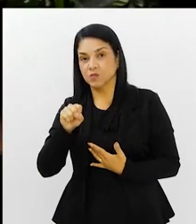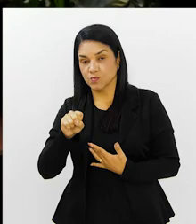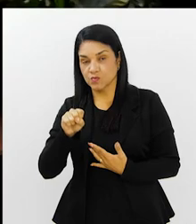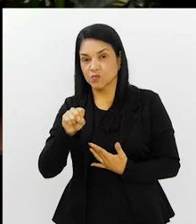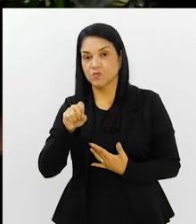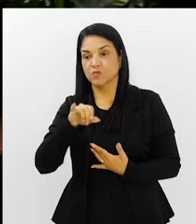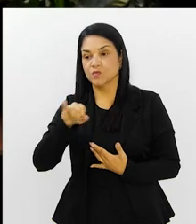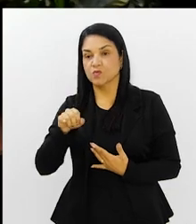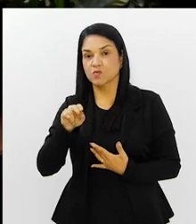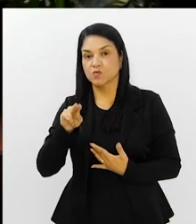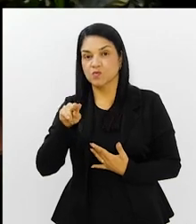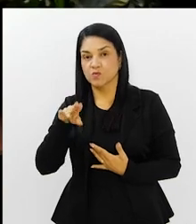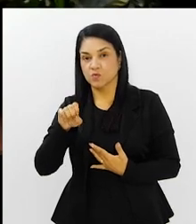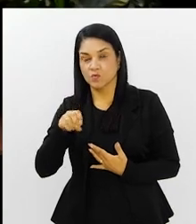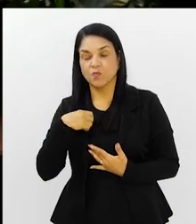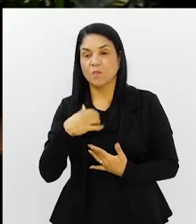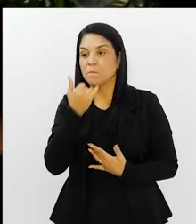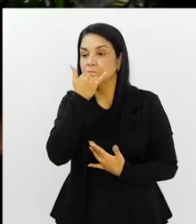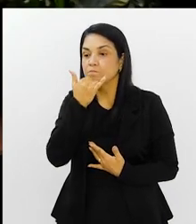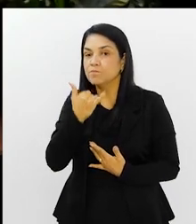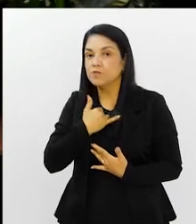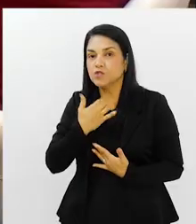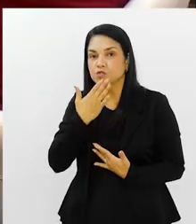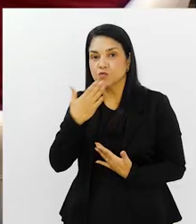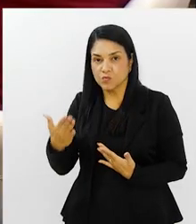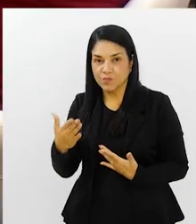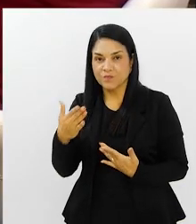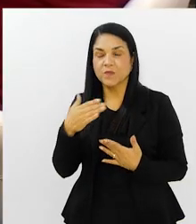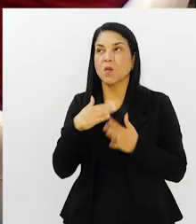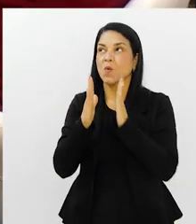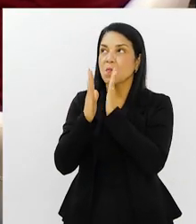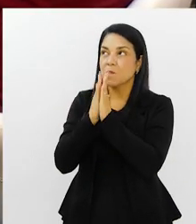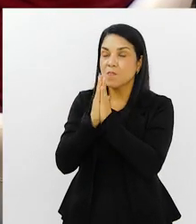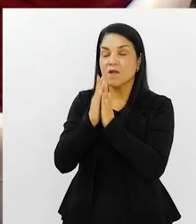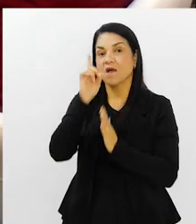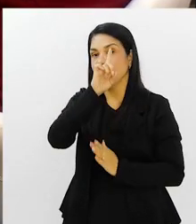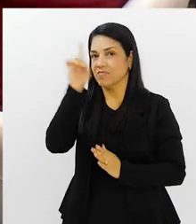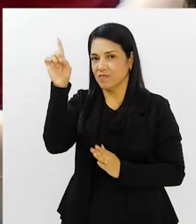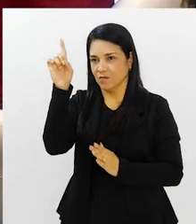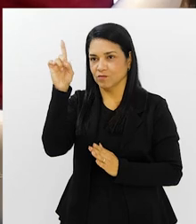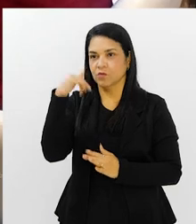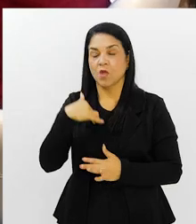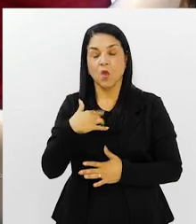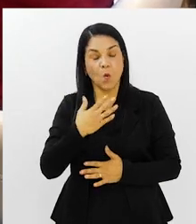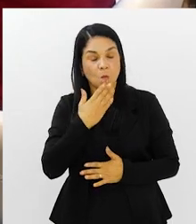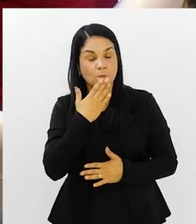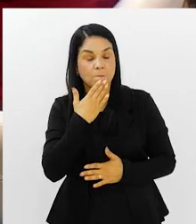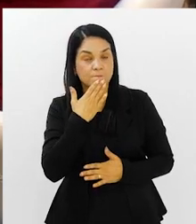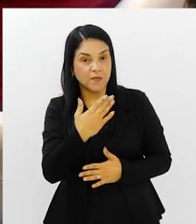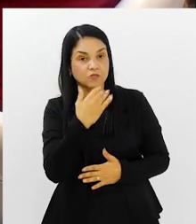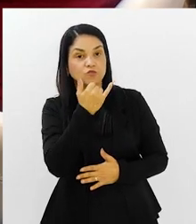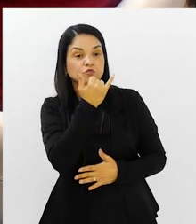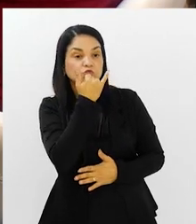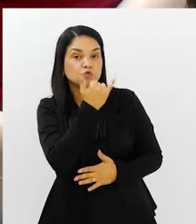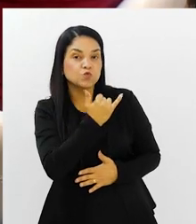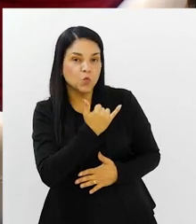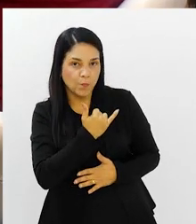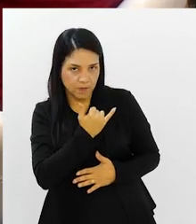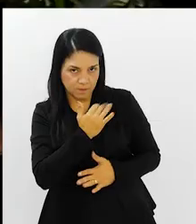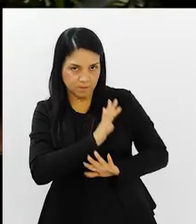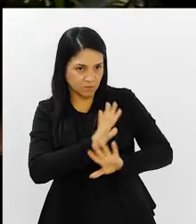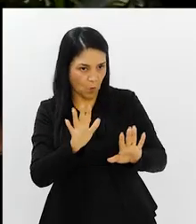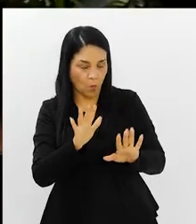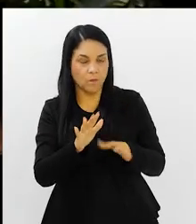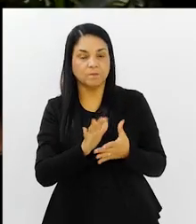pedir perdão. Perdão, para mim, eu só peço a papai do céu, a Deus Pai Todo-Poderoso, eu peço desculpas às pessoas. Mas tudo bem,